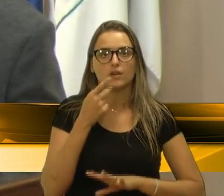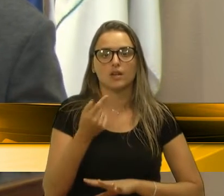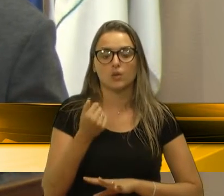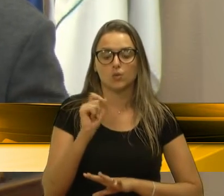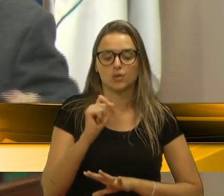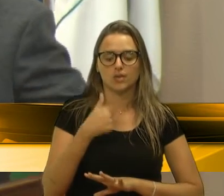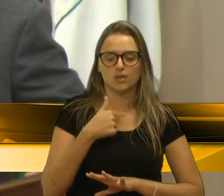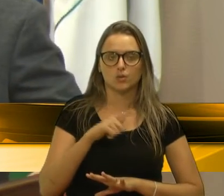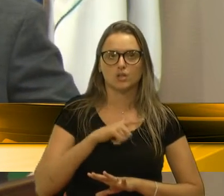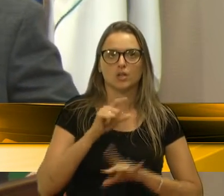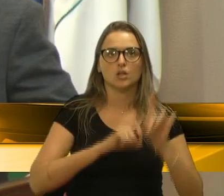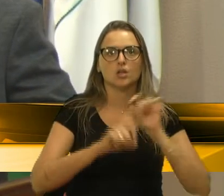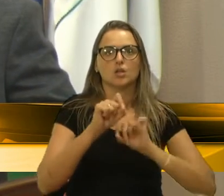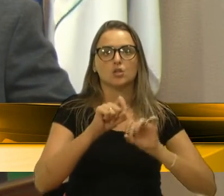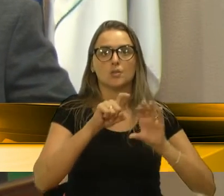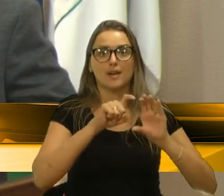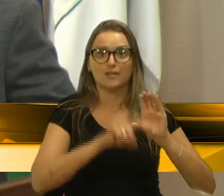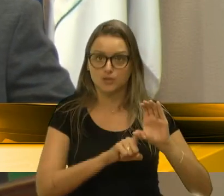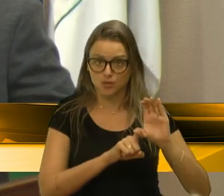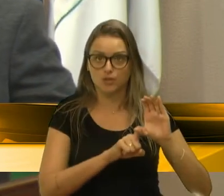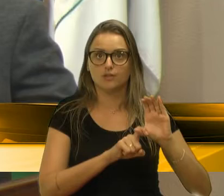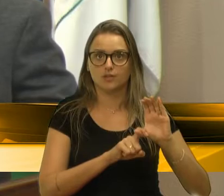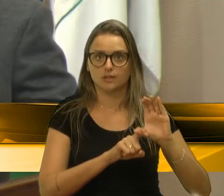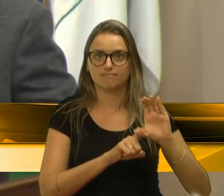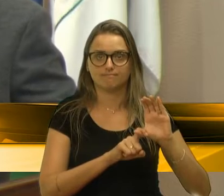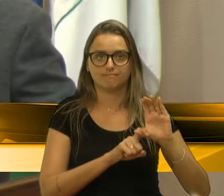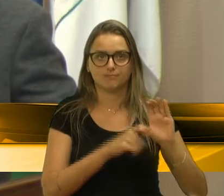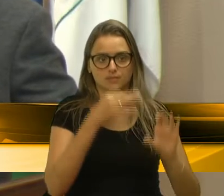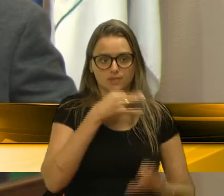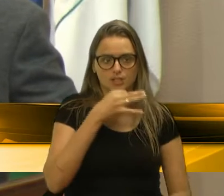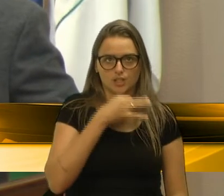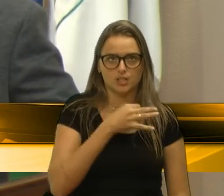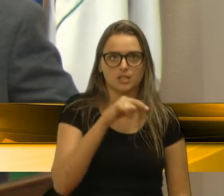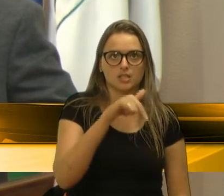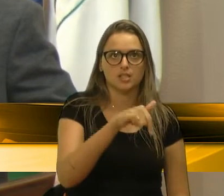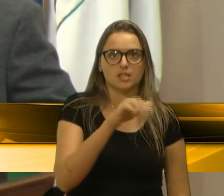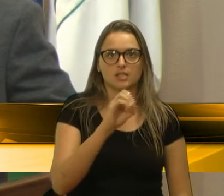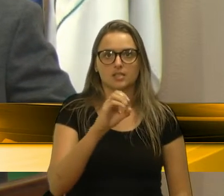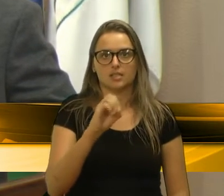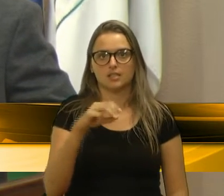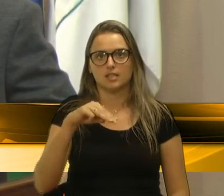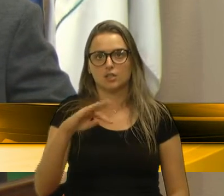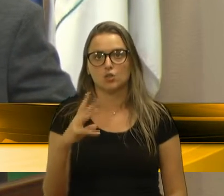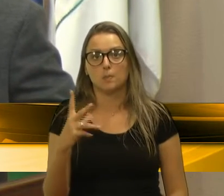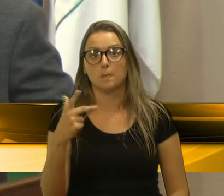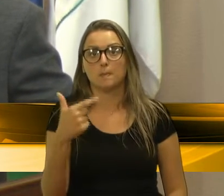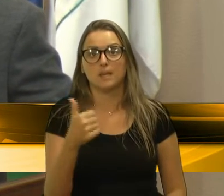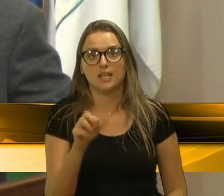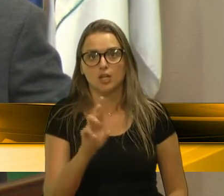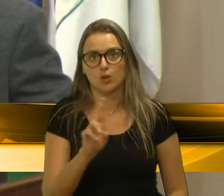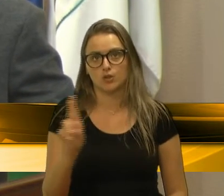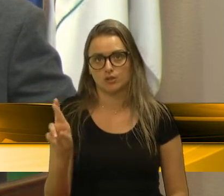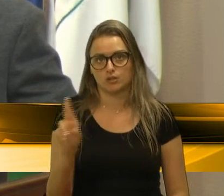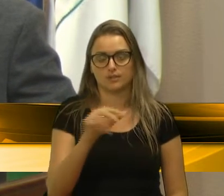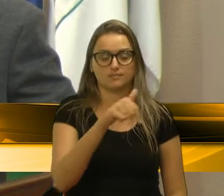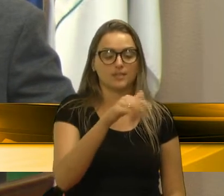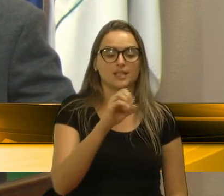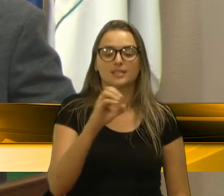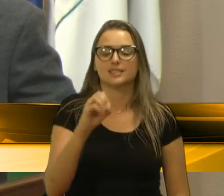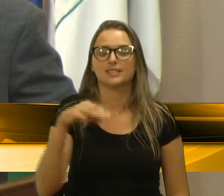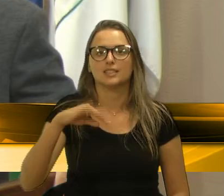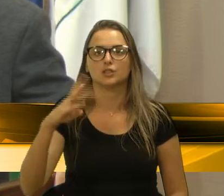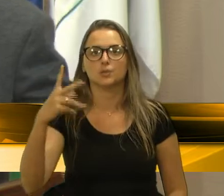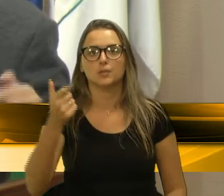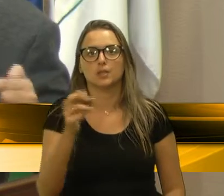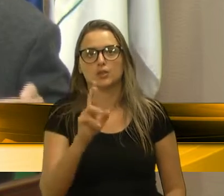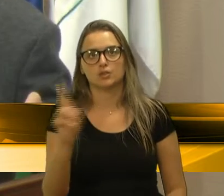sobre a dívida ativa do município. Nós temos 700 milhões de reais em dívida ativa, 700 milhões de reais em dívida